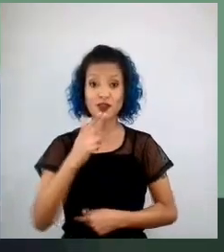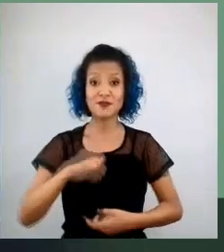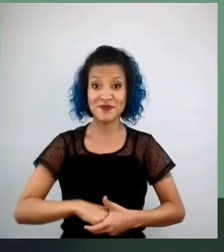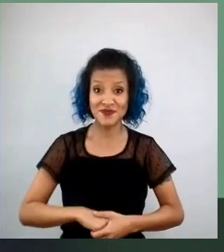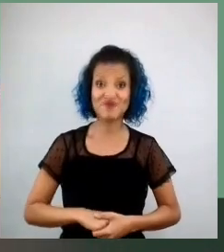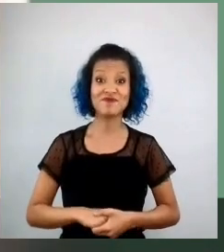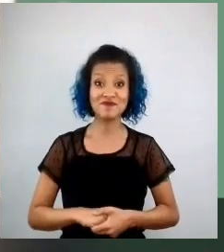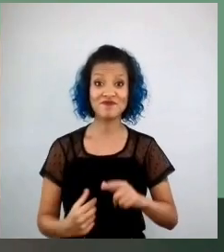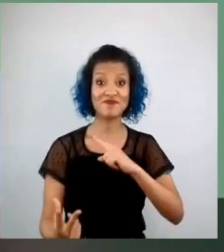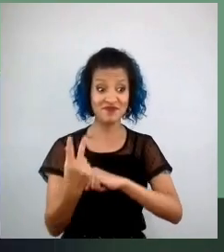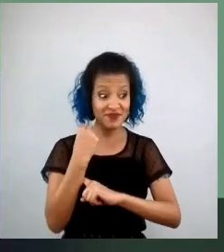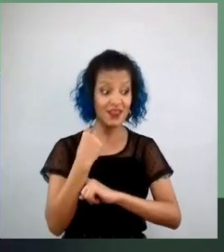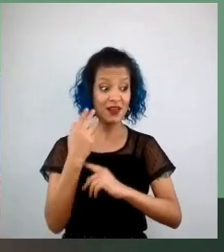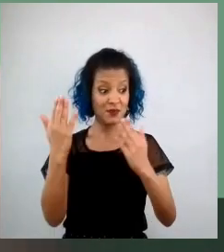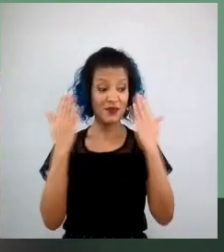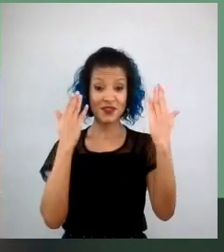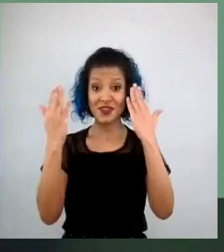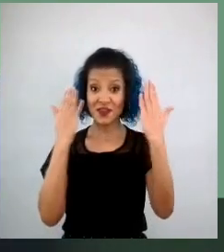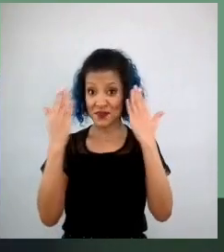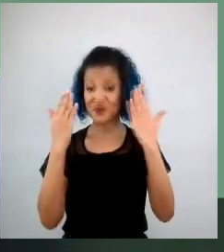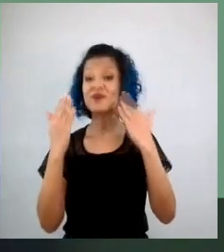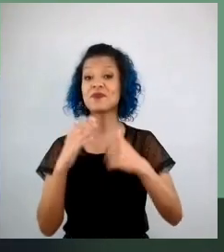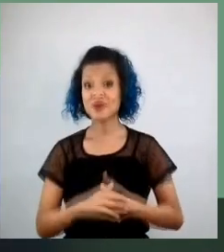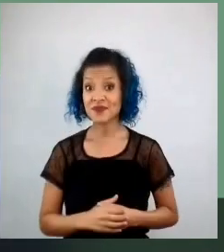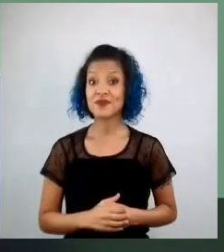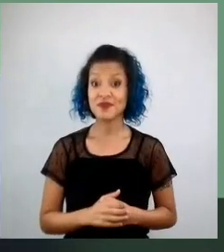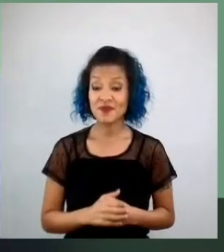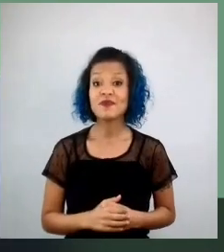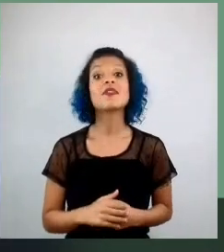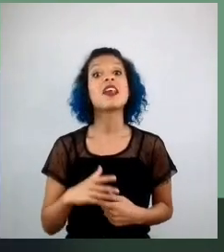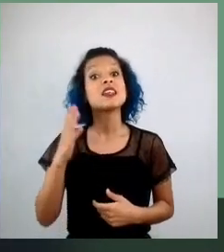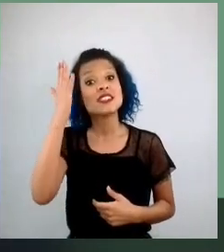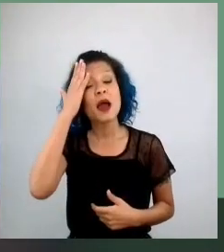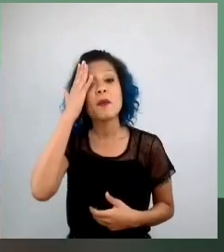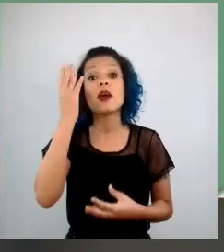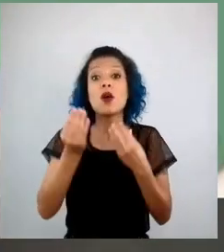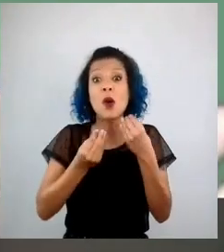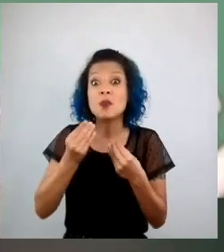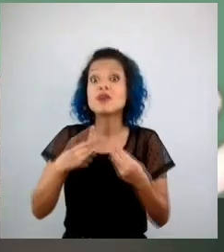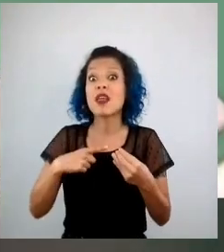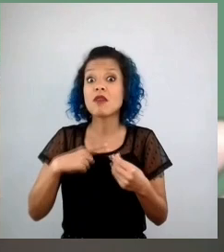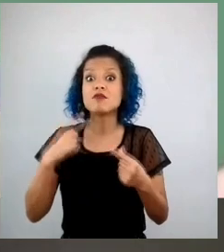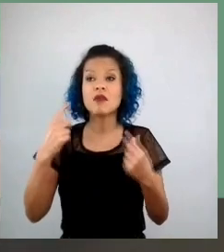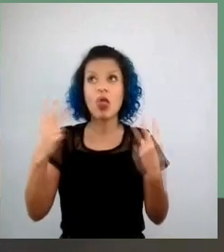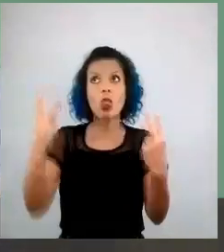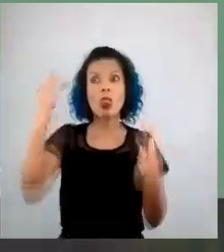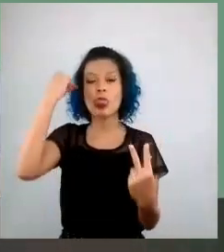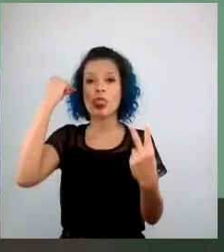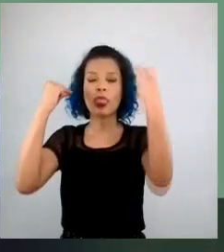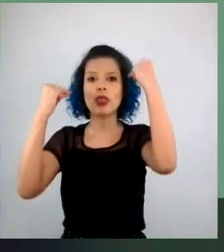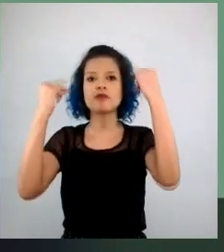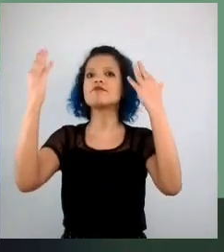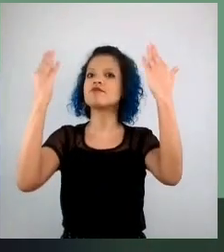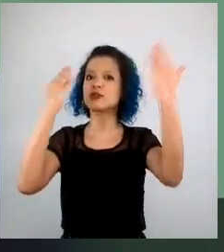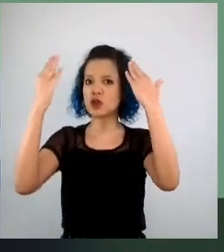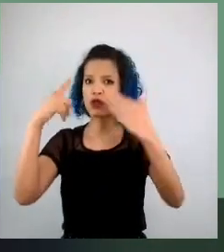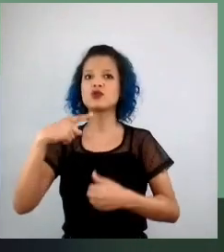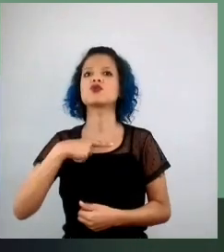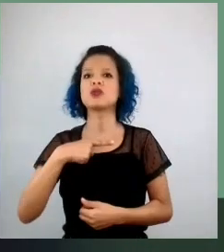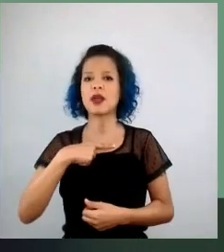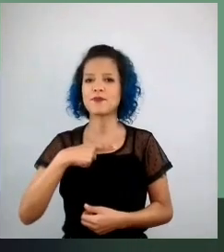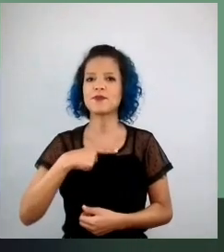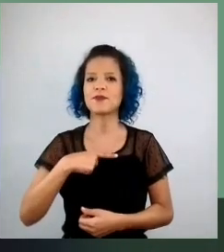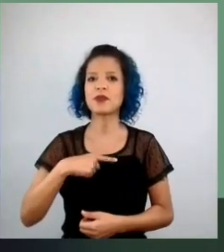falo, é isso, eu estou trabalhando com isso, vamos sair dessa armadilha psicológica, quando a Eloá Fernandes ela falou, a gente tem um imaginário quase